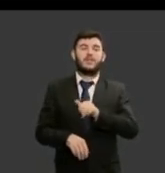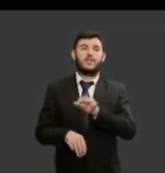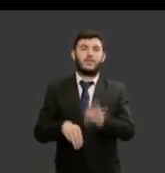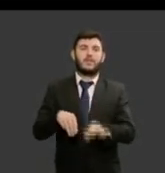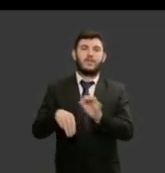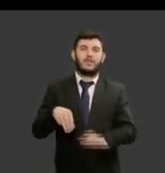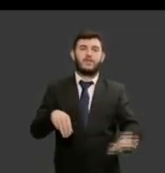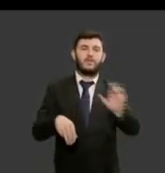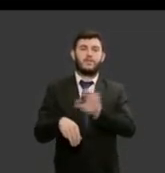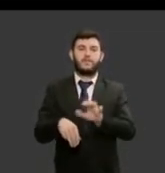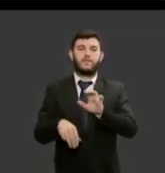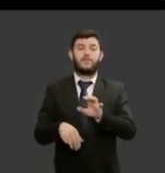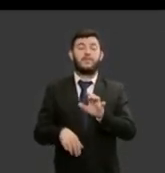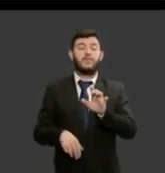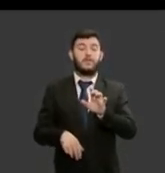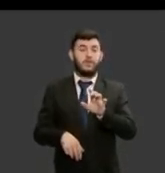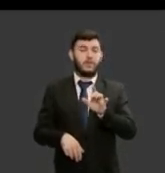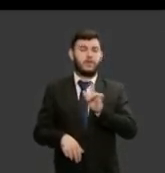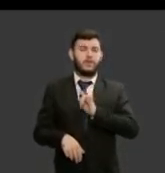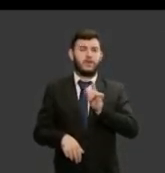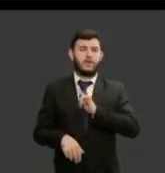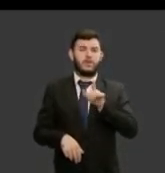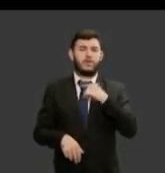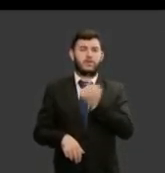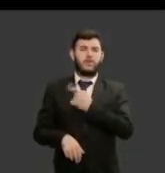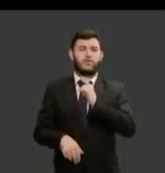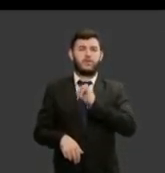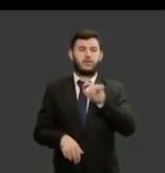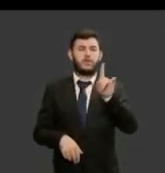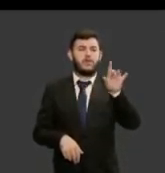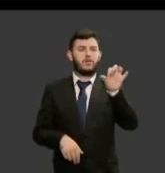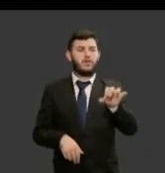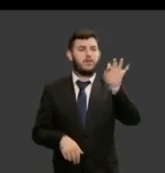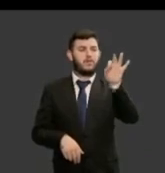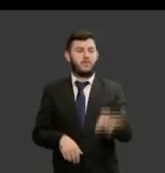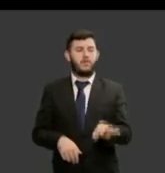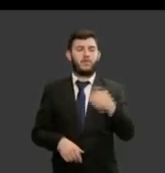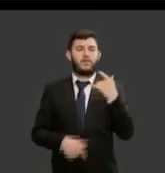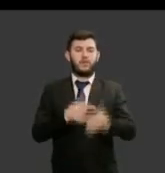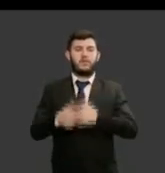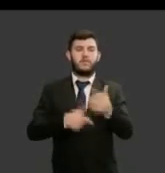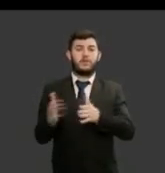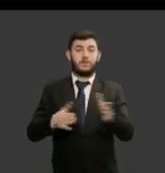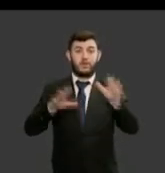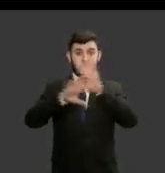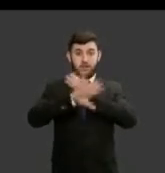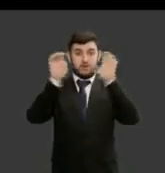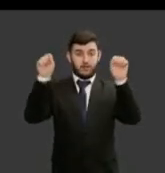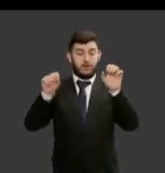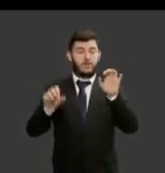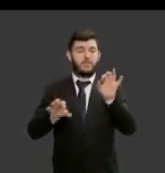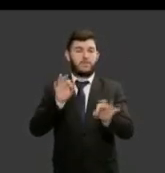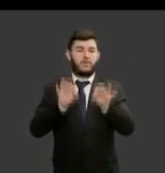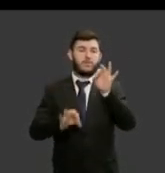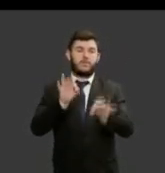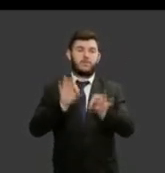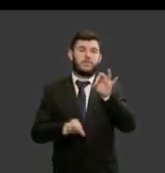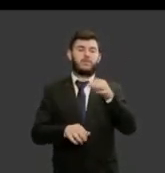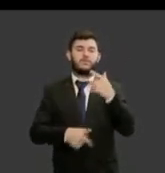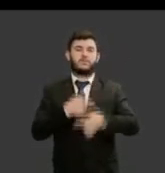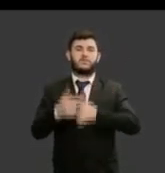19% apenas e nos TRTs 40% dos